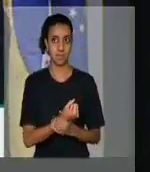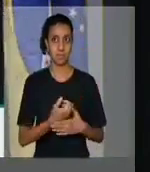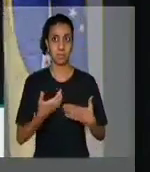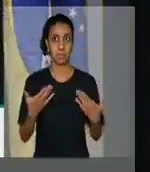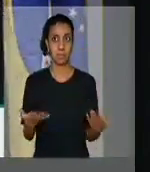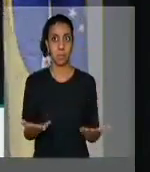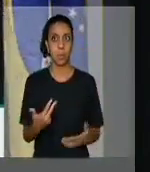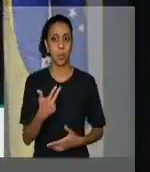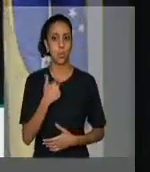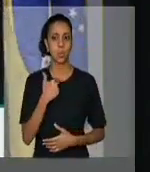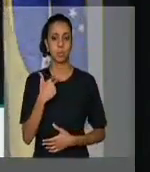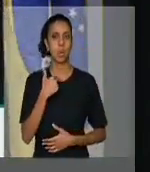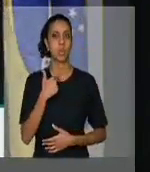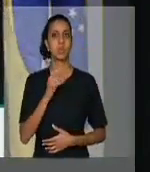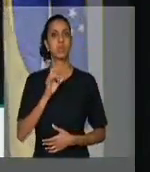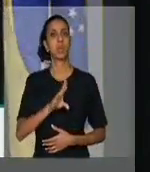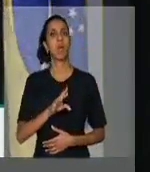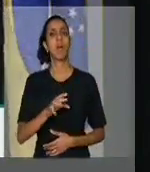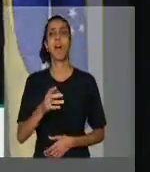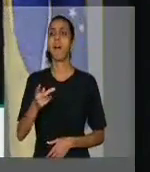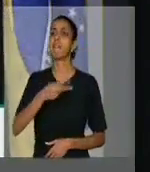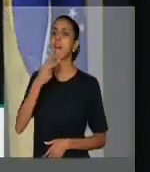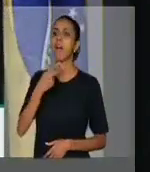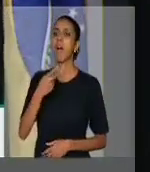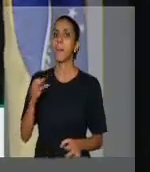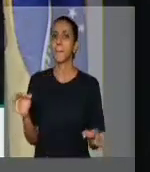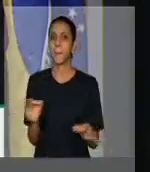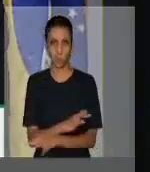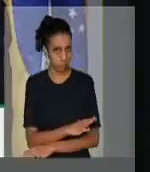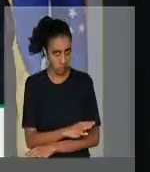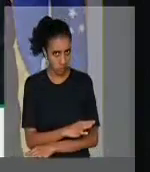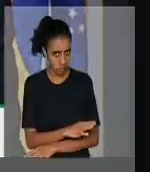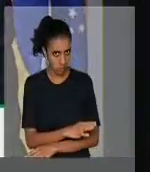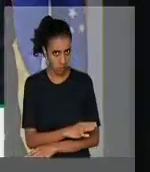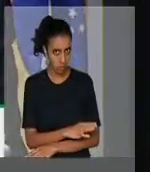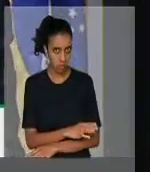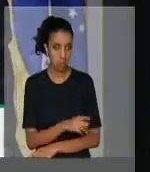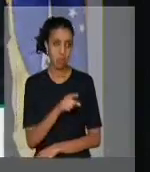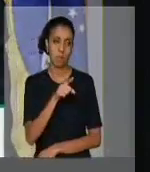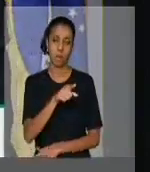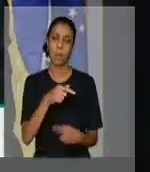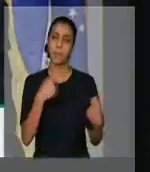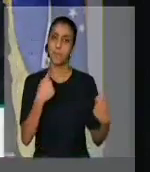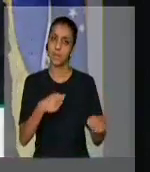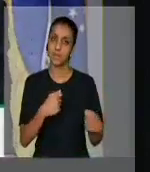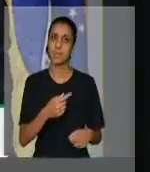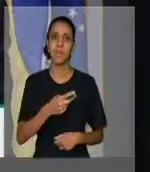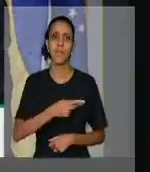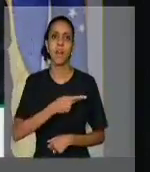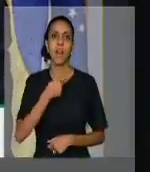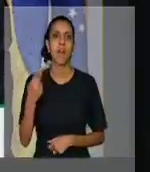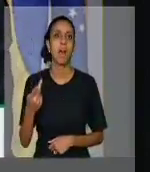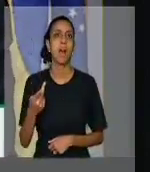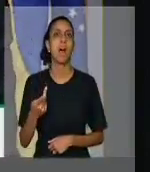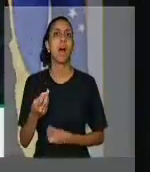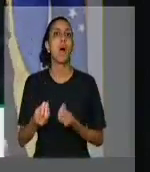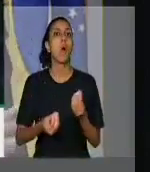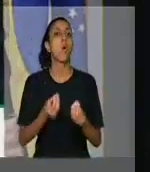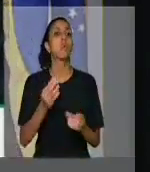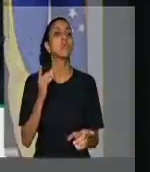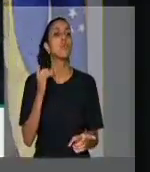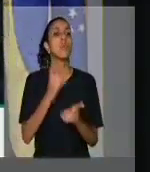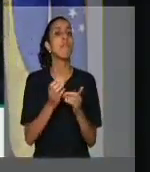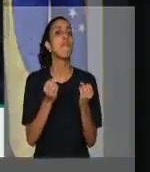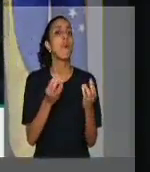apenas falar uma coisa e ficar por isso mesmo. Ele tem que dizer que fonte é esta. Porque,